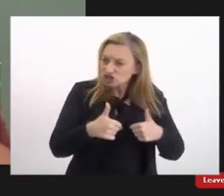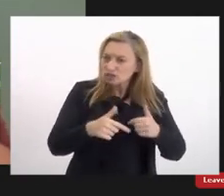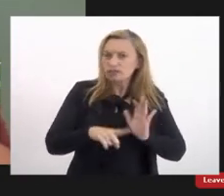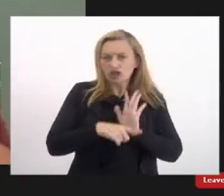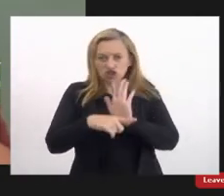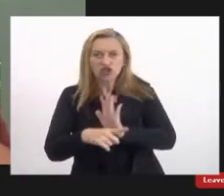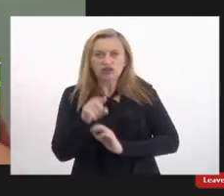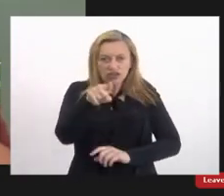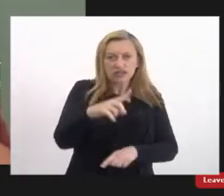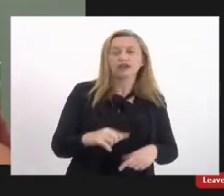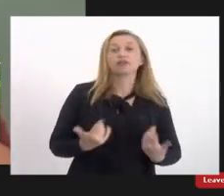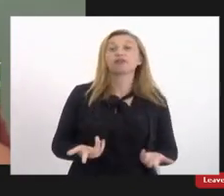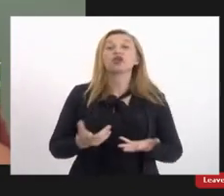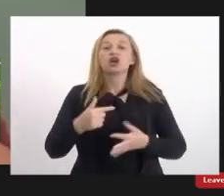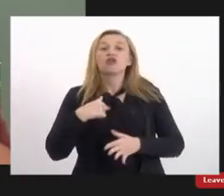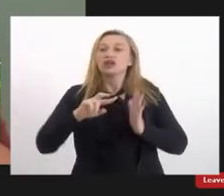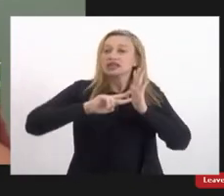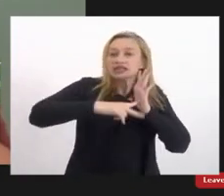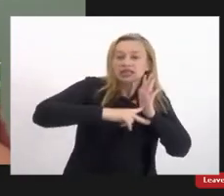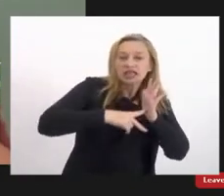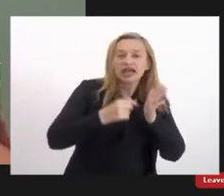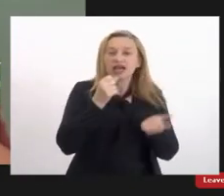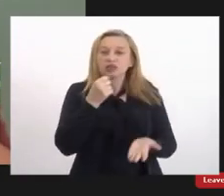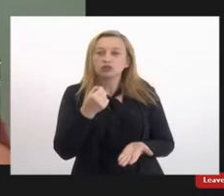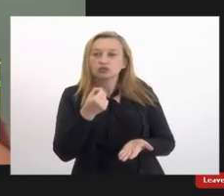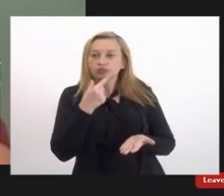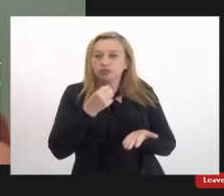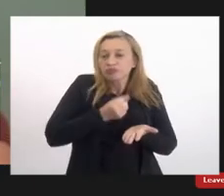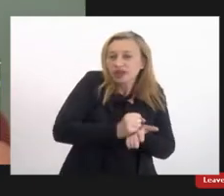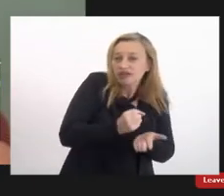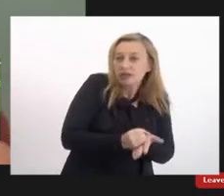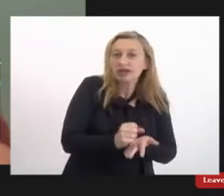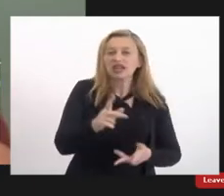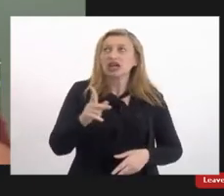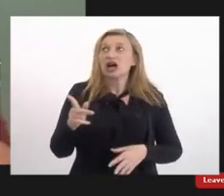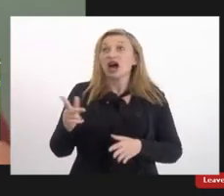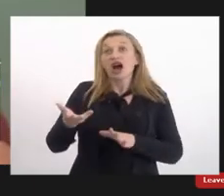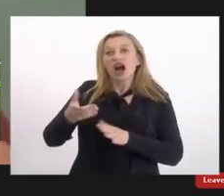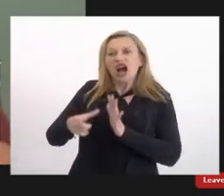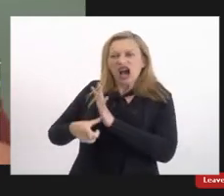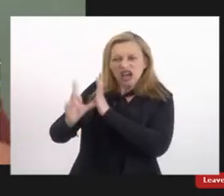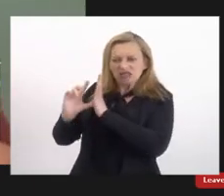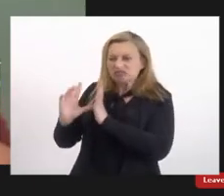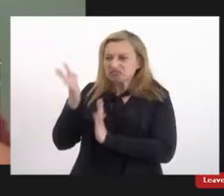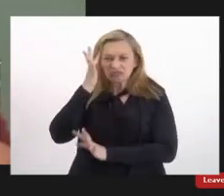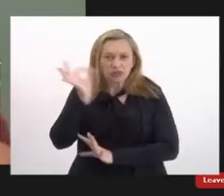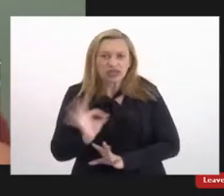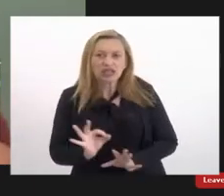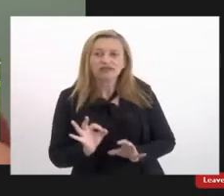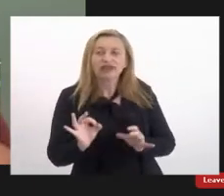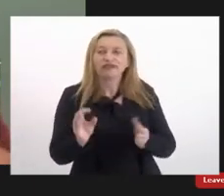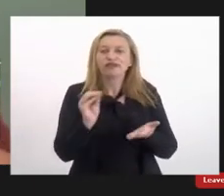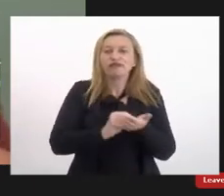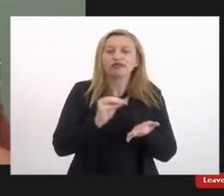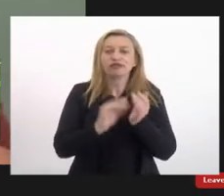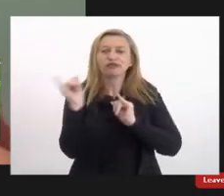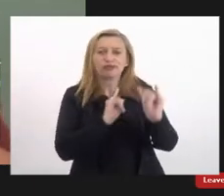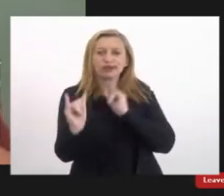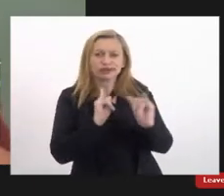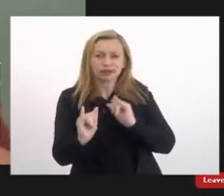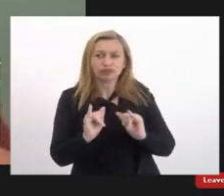acabei falando com o sindicato das farmácias na época ninguém sabia de nada então assim uma desconexão total muito bem